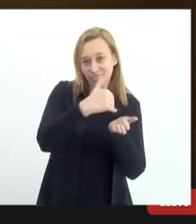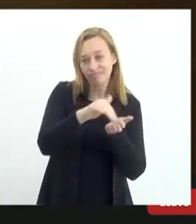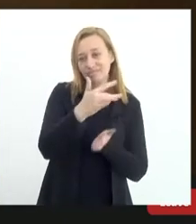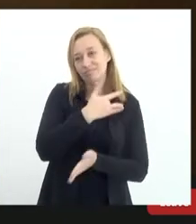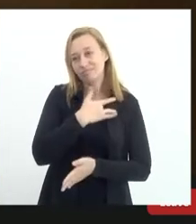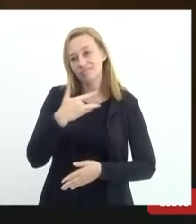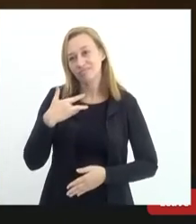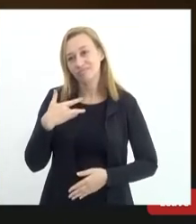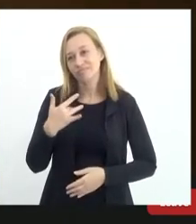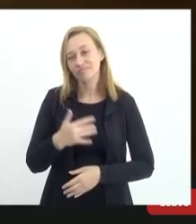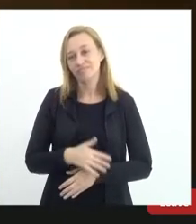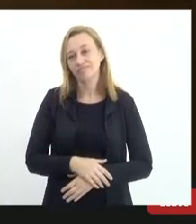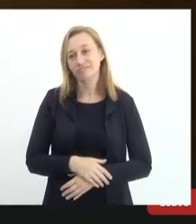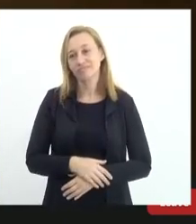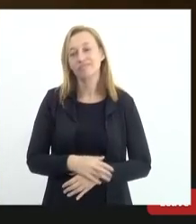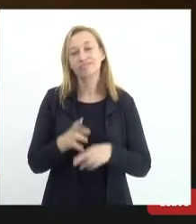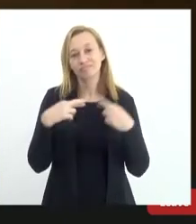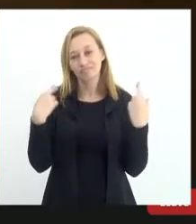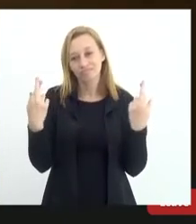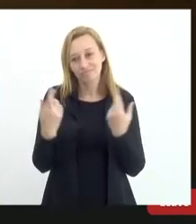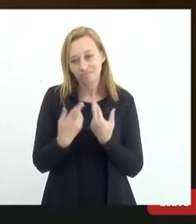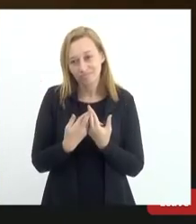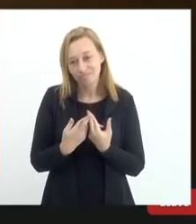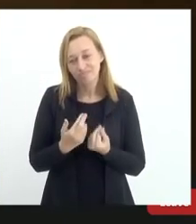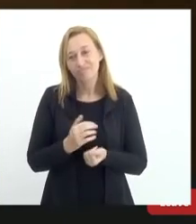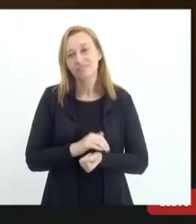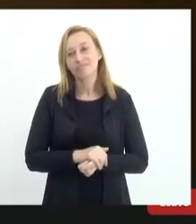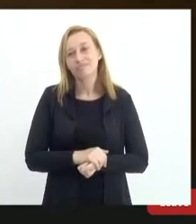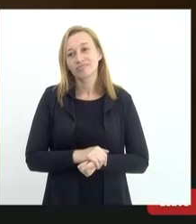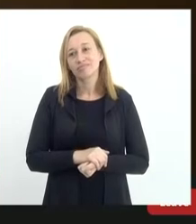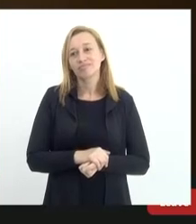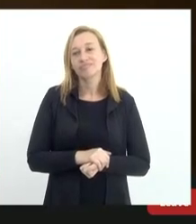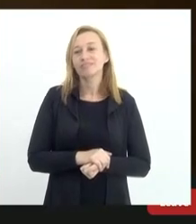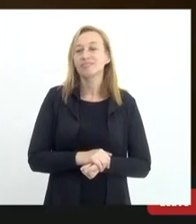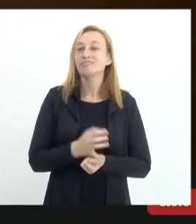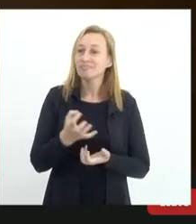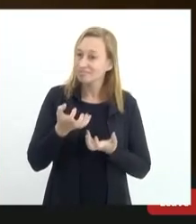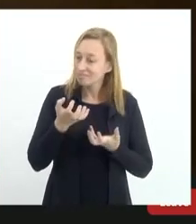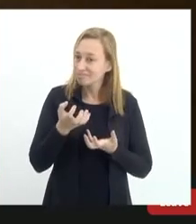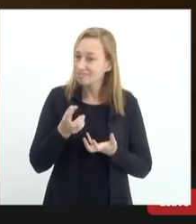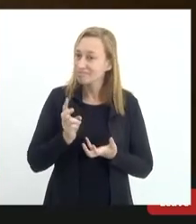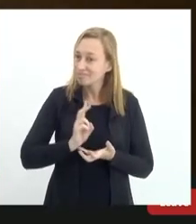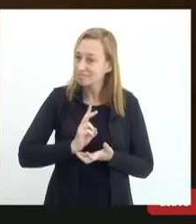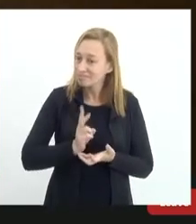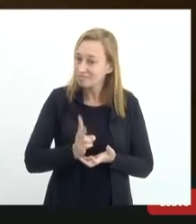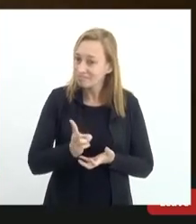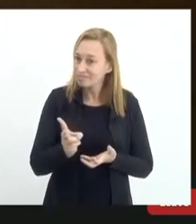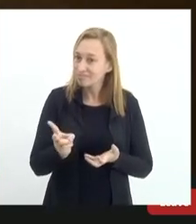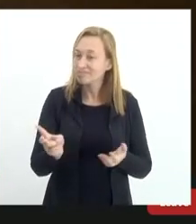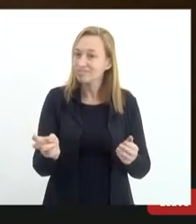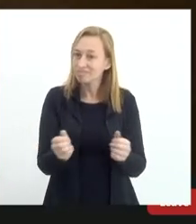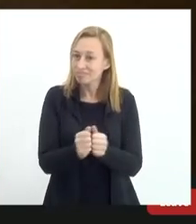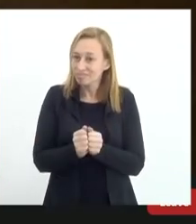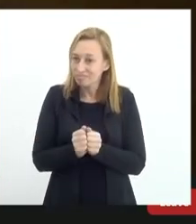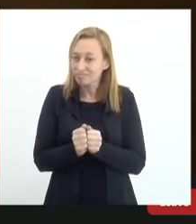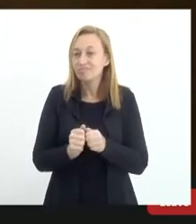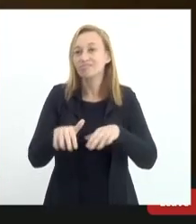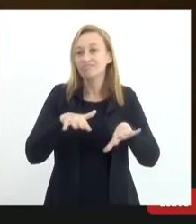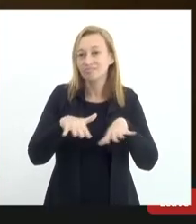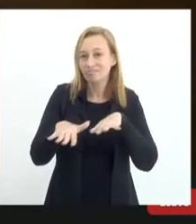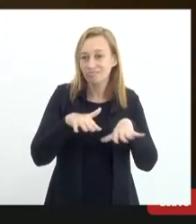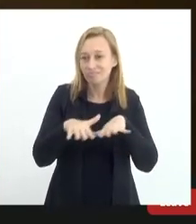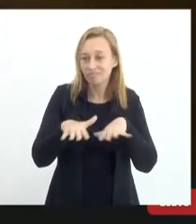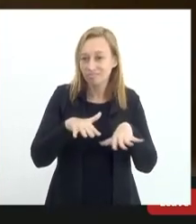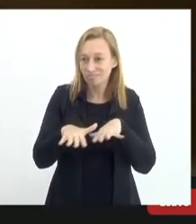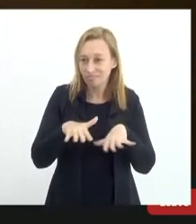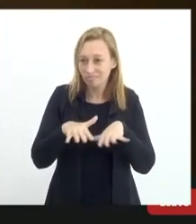saúde por essa reunião. Quero participar, quero fazer parte desse movimento, me